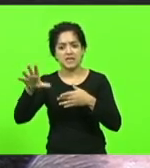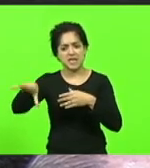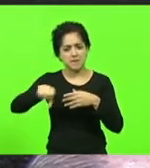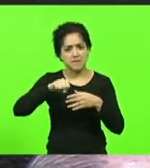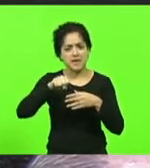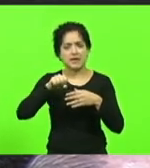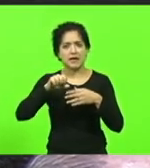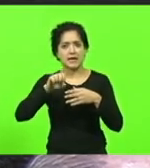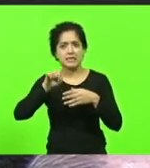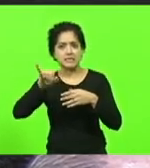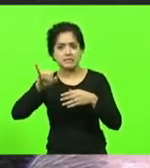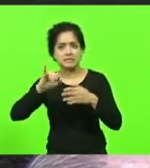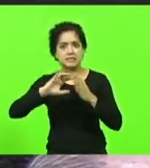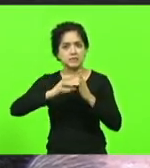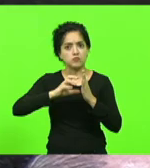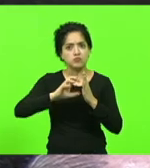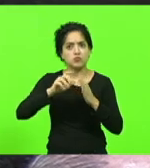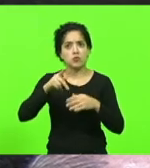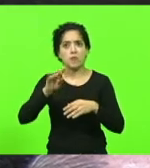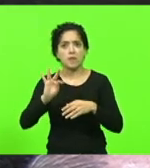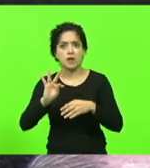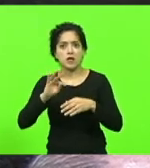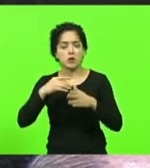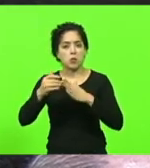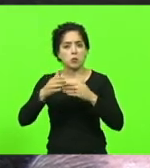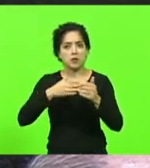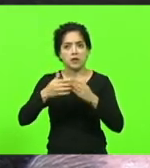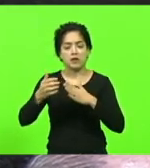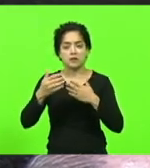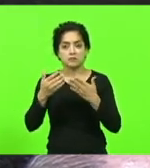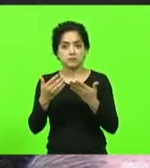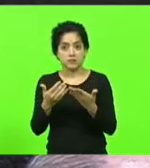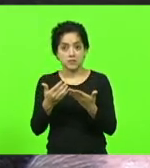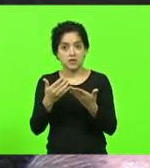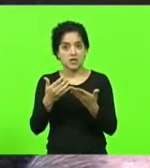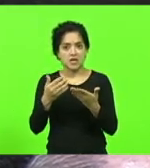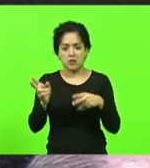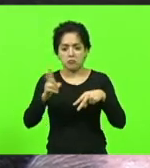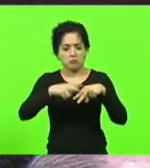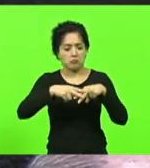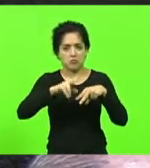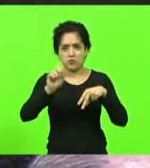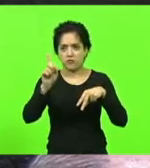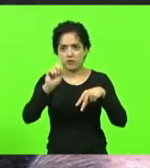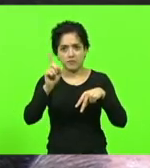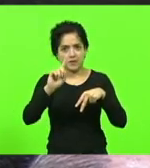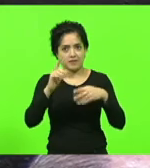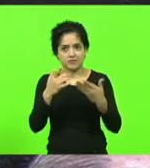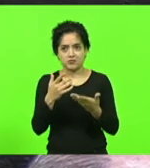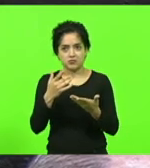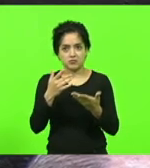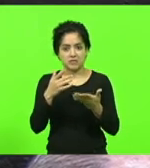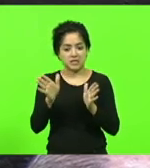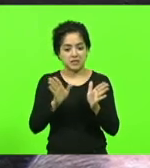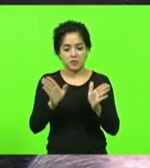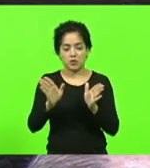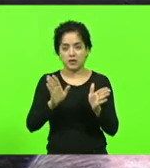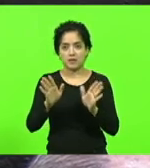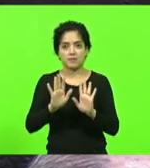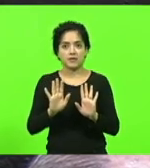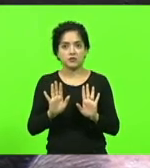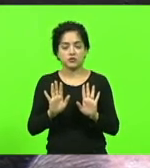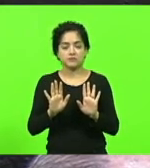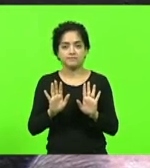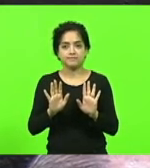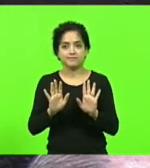PT fosse alvo de qualquer ato antidemocrático e esse cidadão não foi preso nem preventivamente. Então apenas para